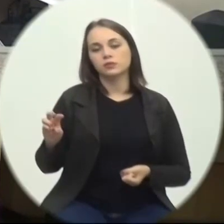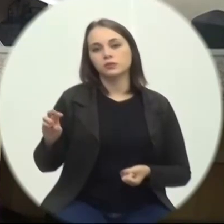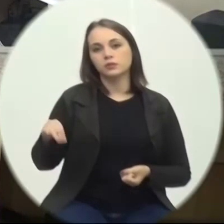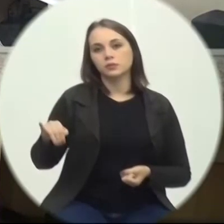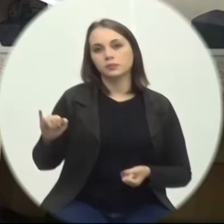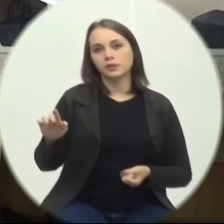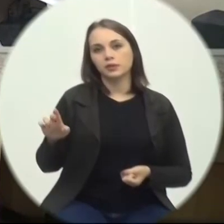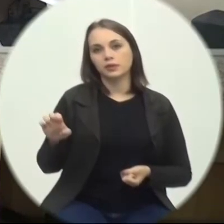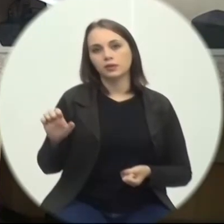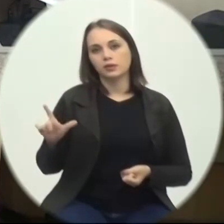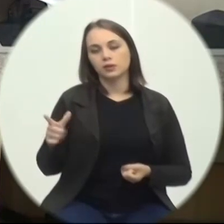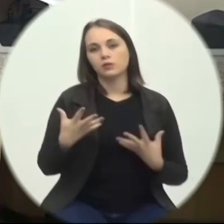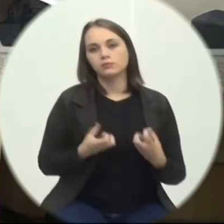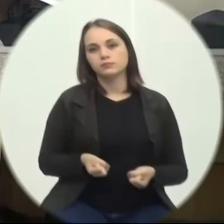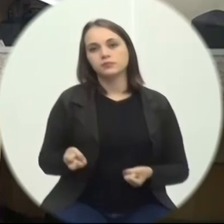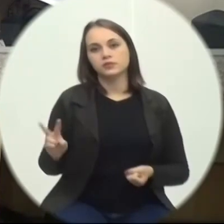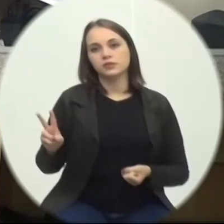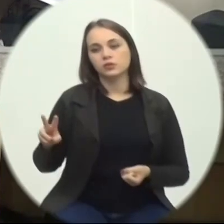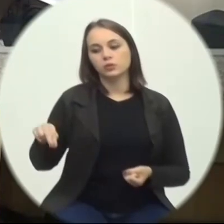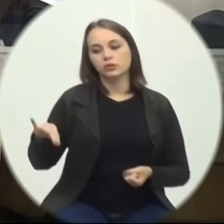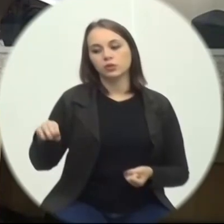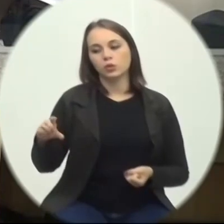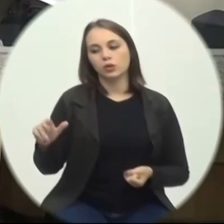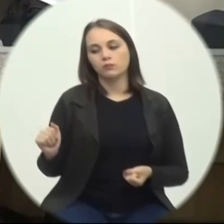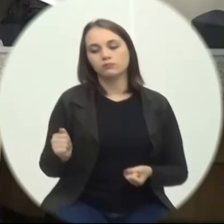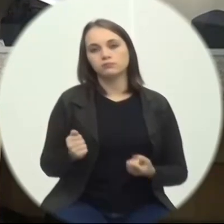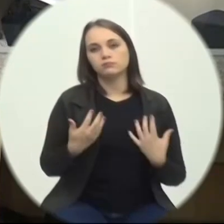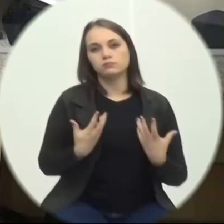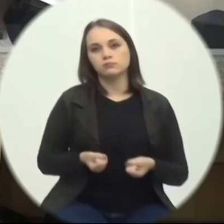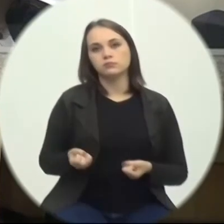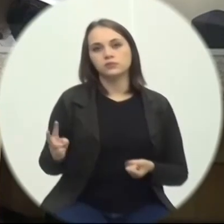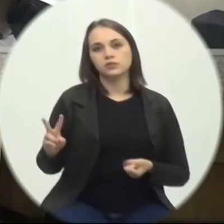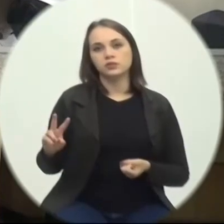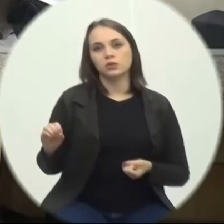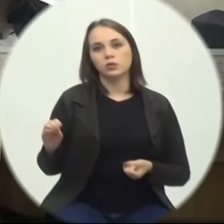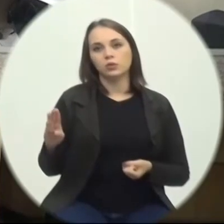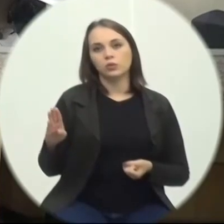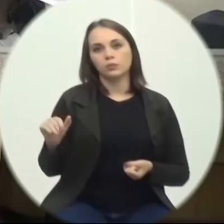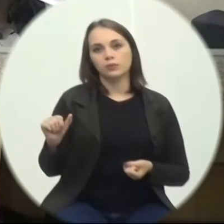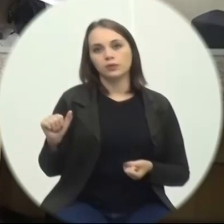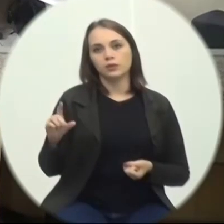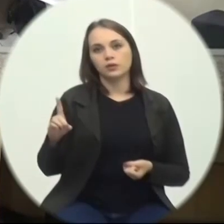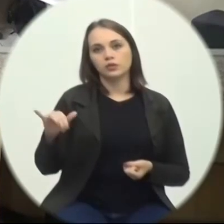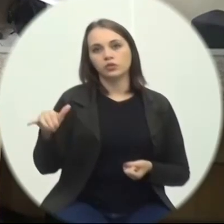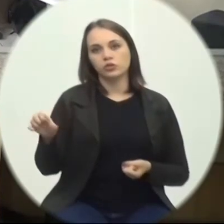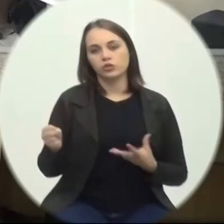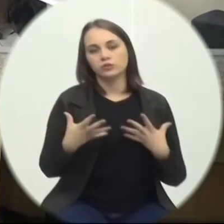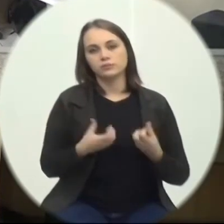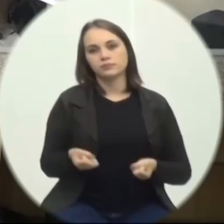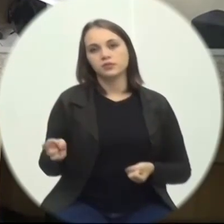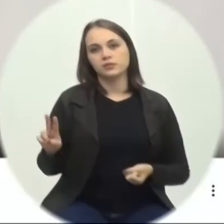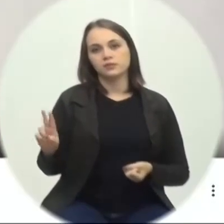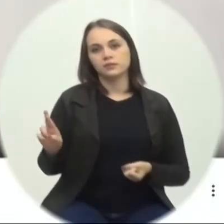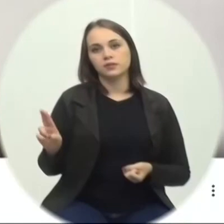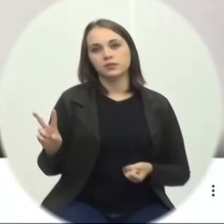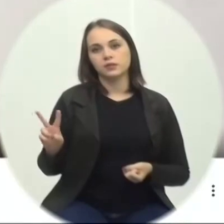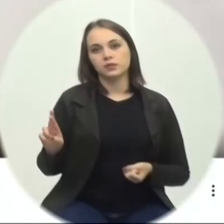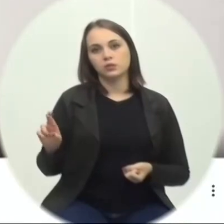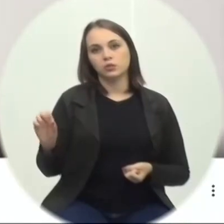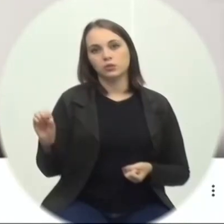Perini a favor vereador Nicola a favor vereador Abadias a favor vereadora Roseli